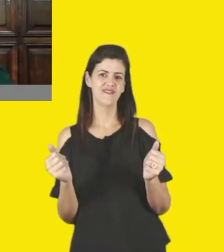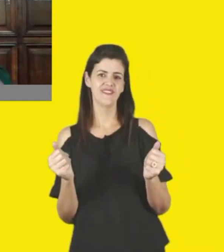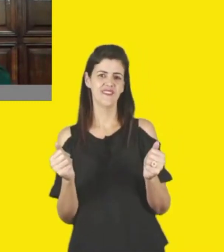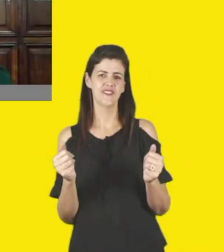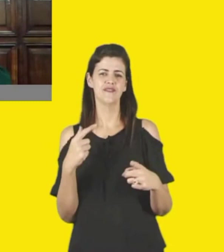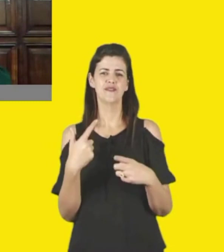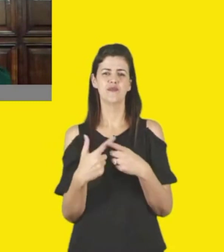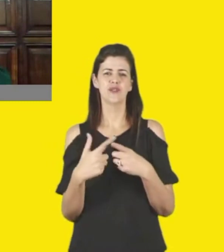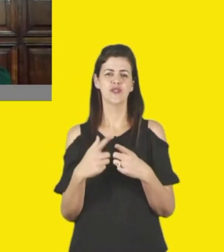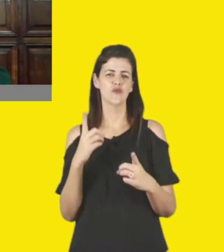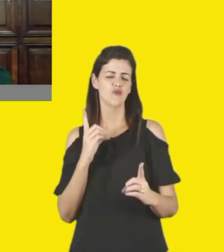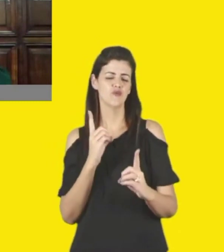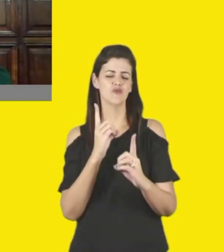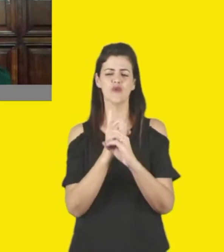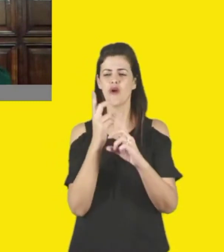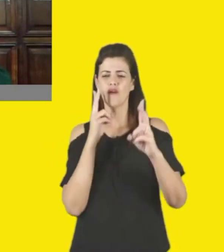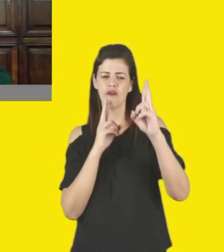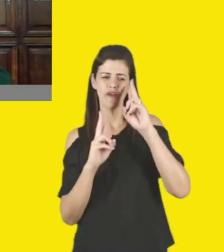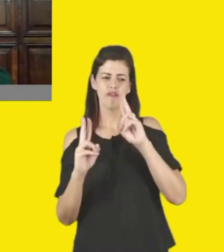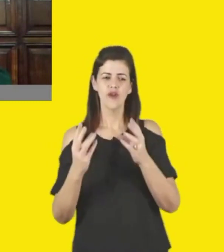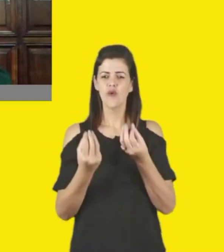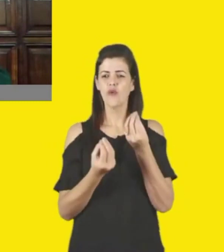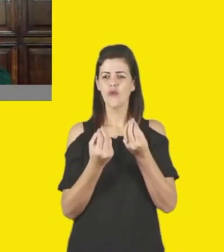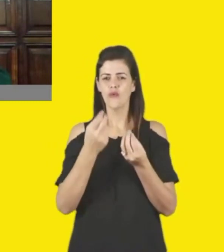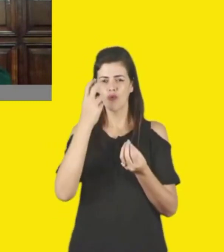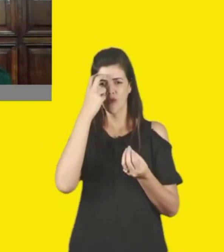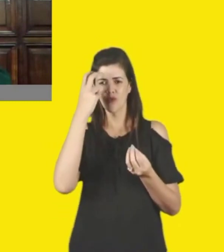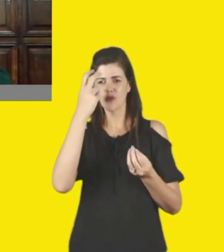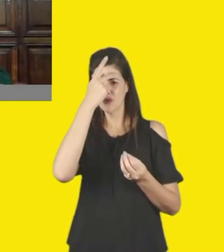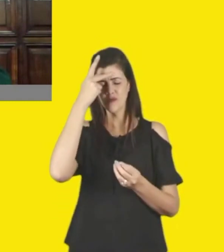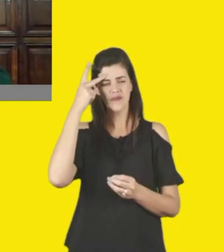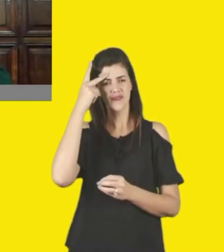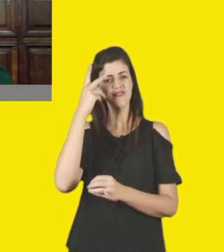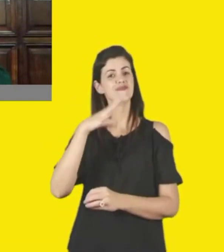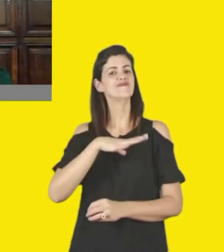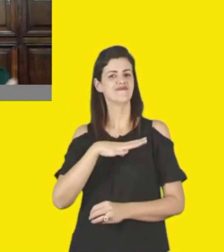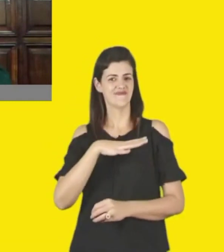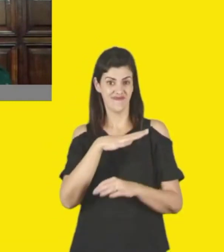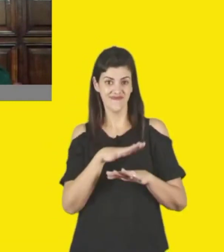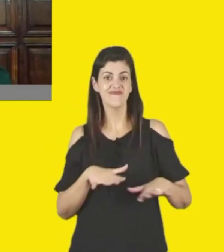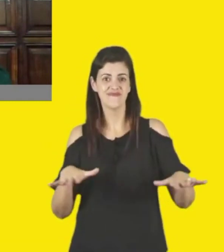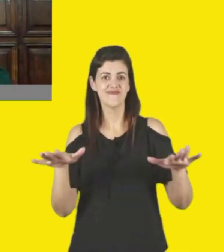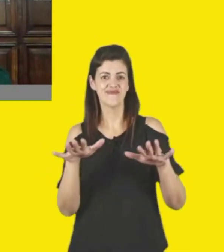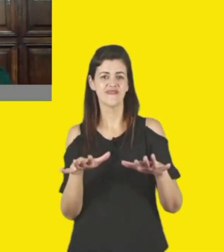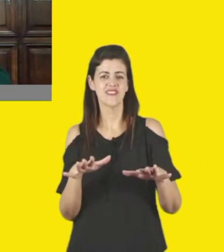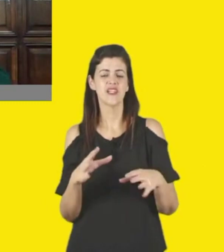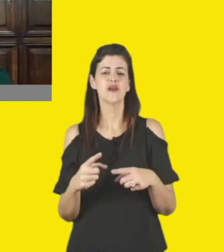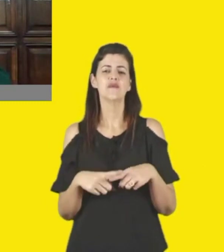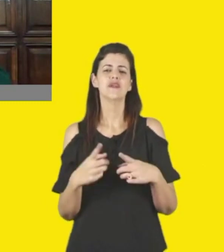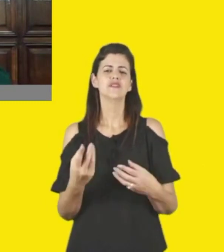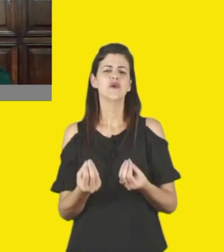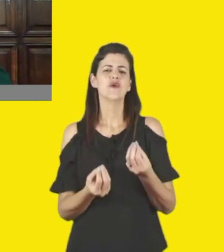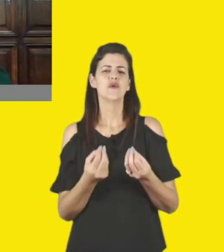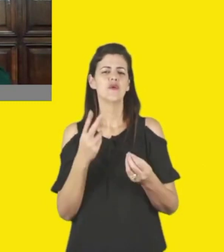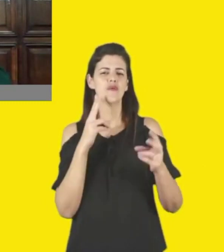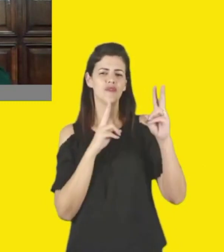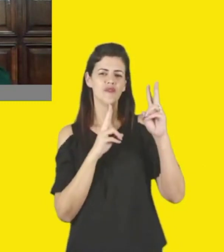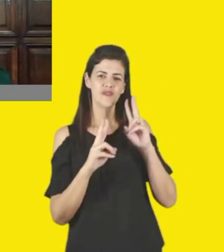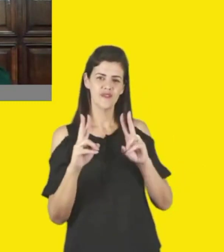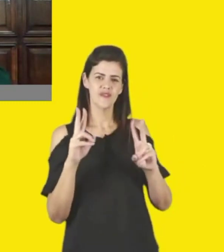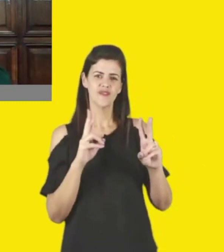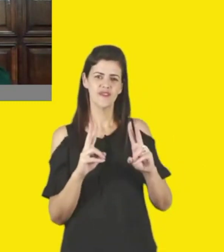está aquilo acontecendo no palco, mas como a gente tem aí uma reverberação tão ampla e grande naquilo tudo que a gente pode